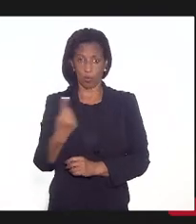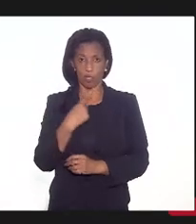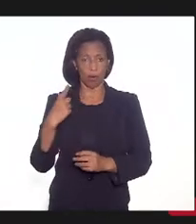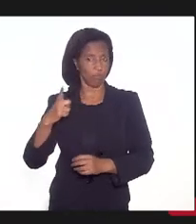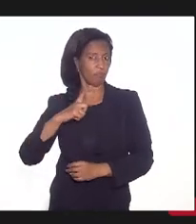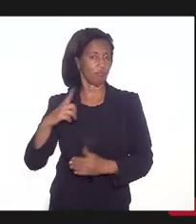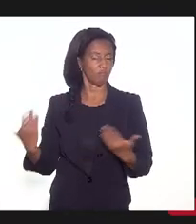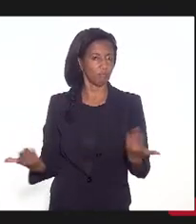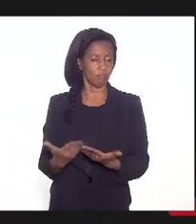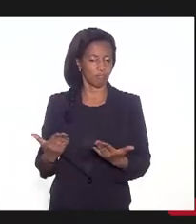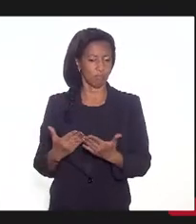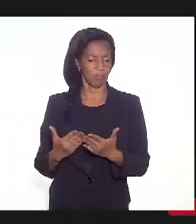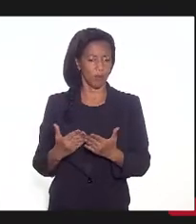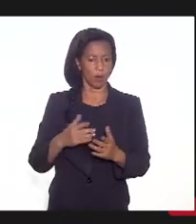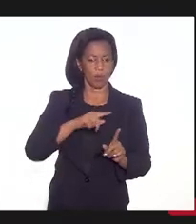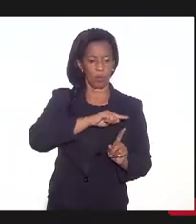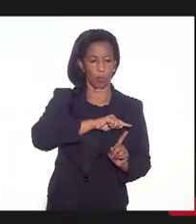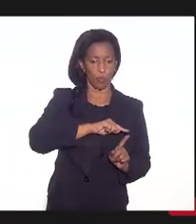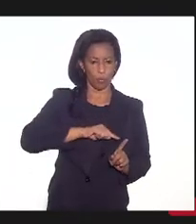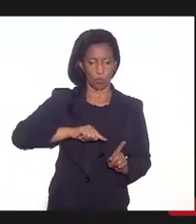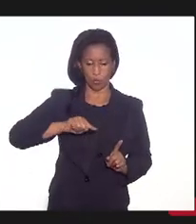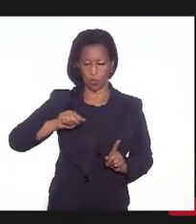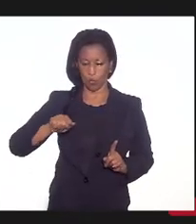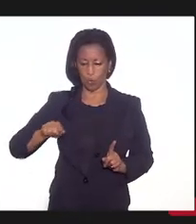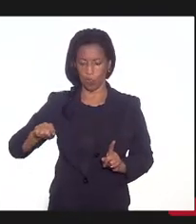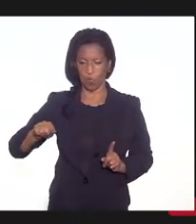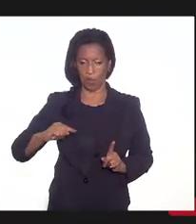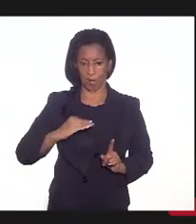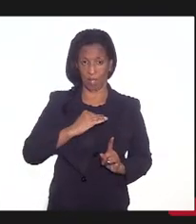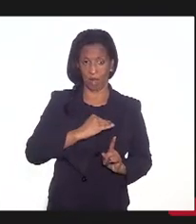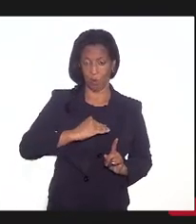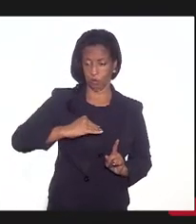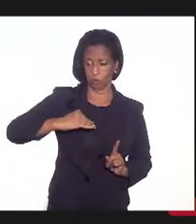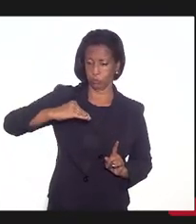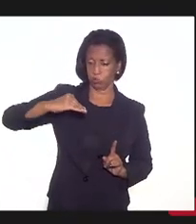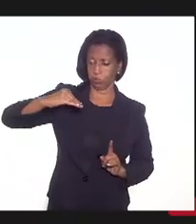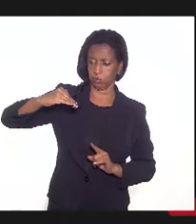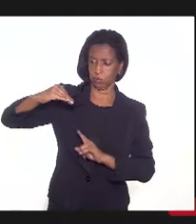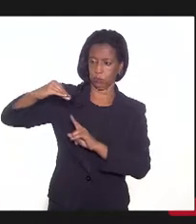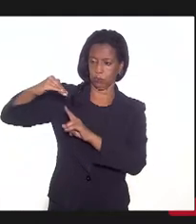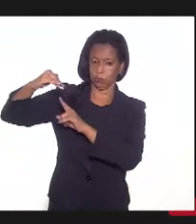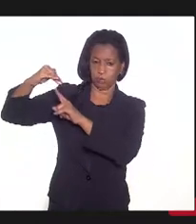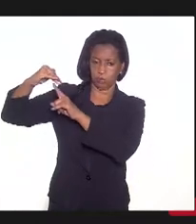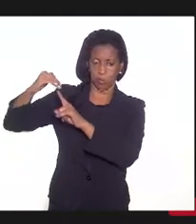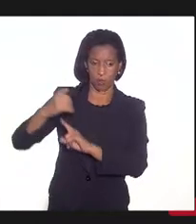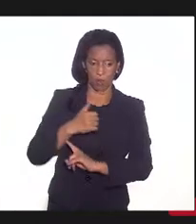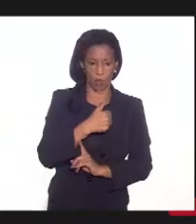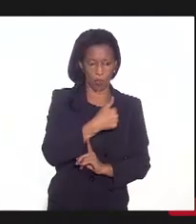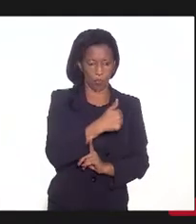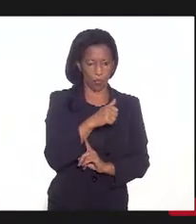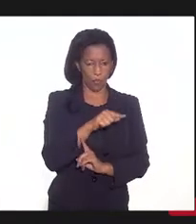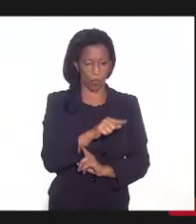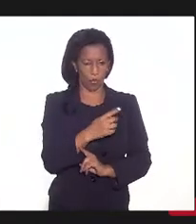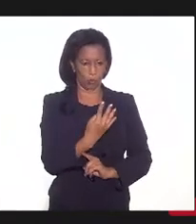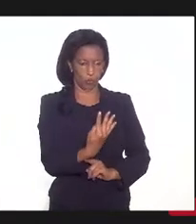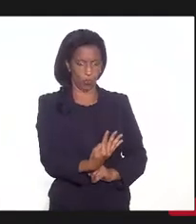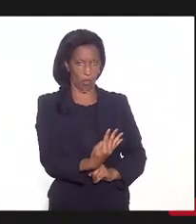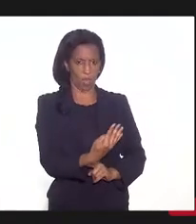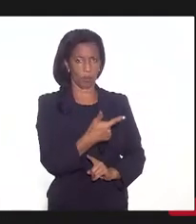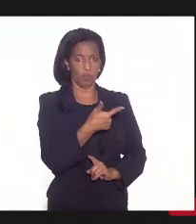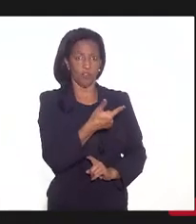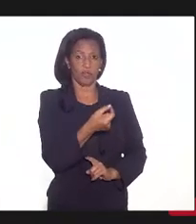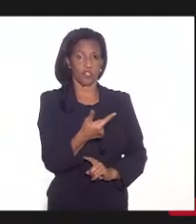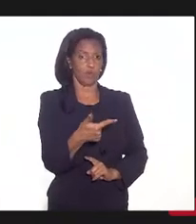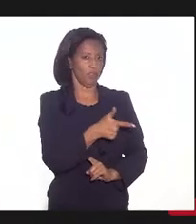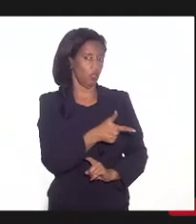Então, essa curva aqui, ela é uma curva crescente que começa com 1.4, em 2022,